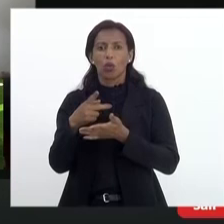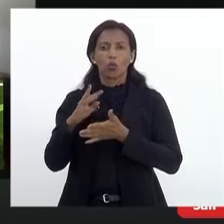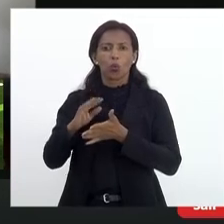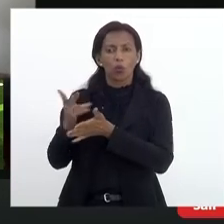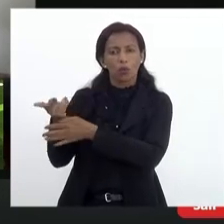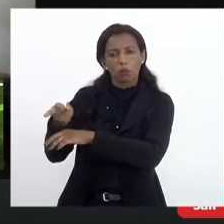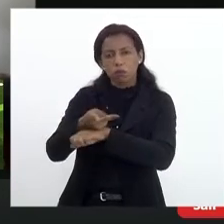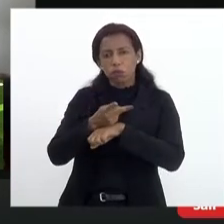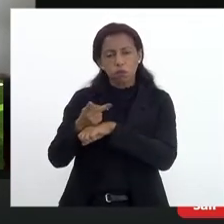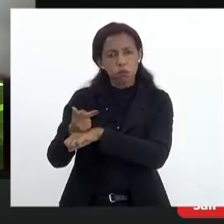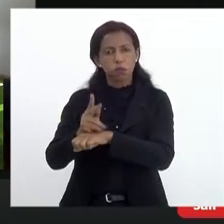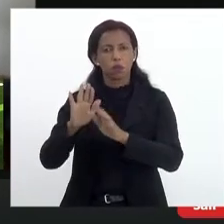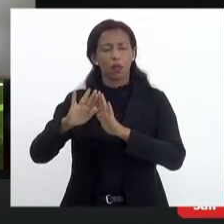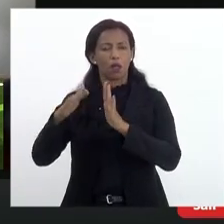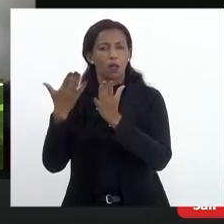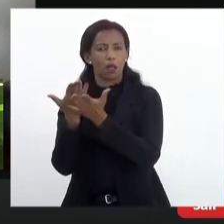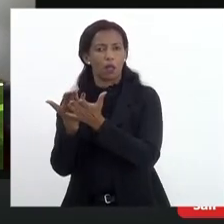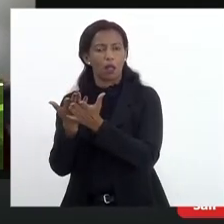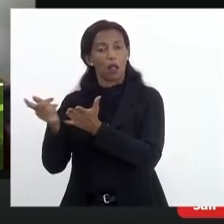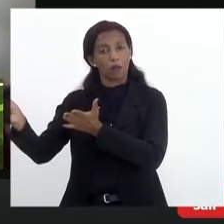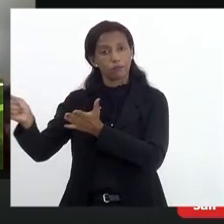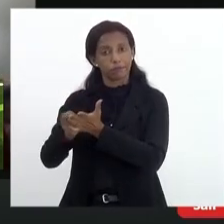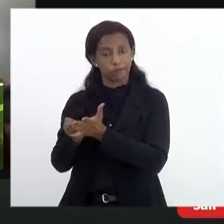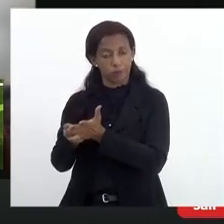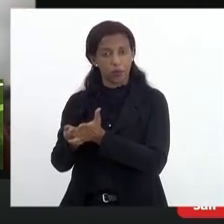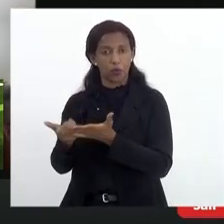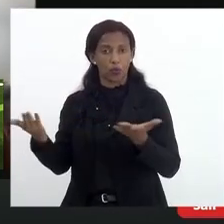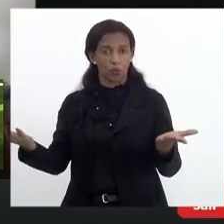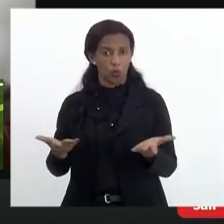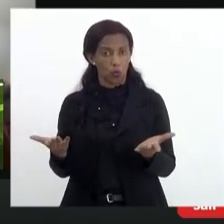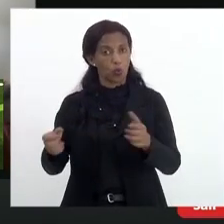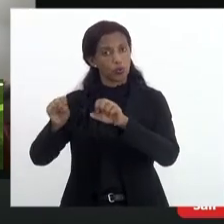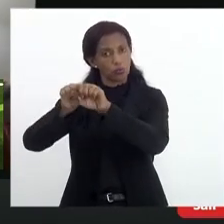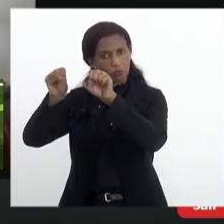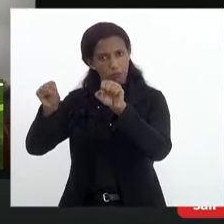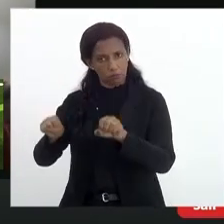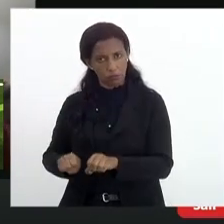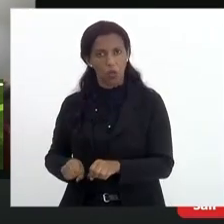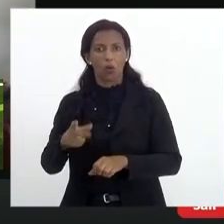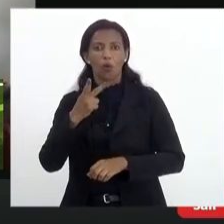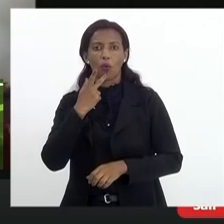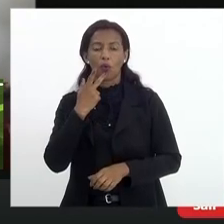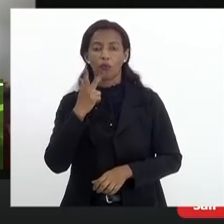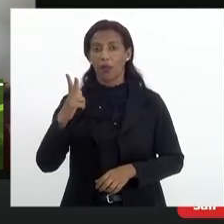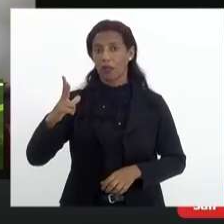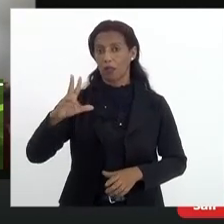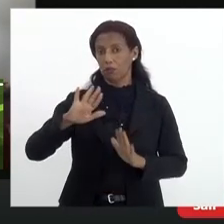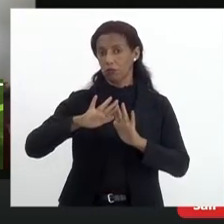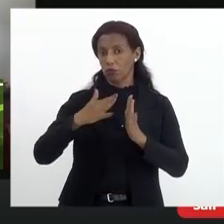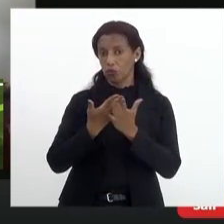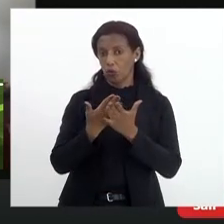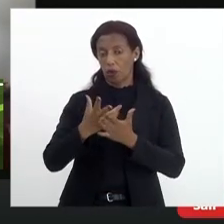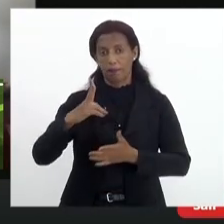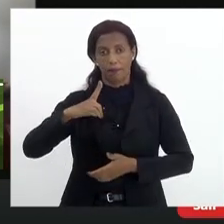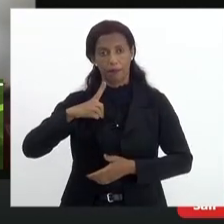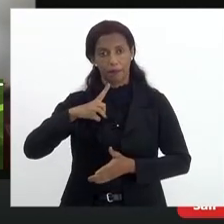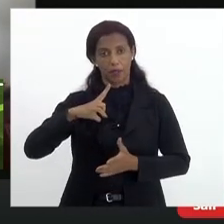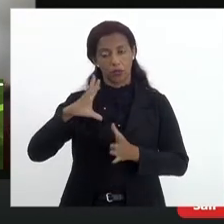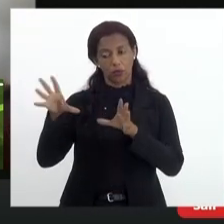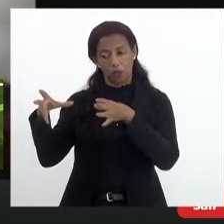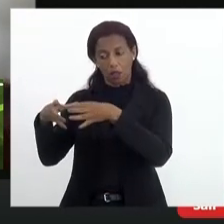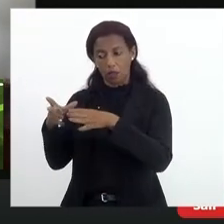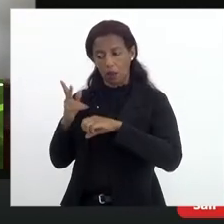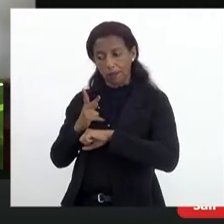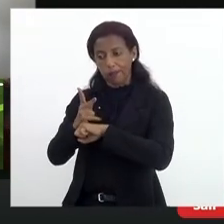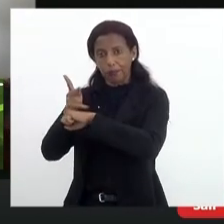escolas autorizadas hoje no sistema, quando a gente fala das escolas particulares. Existe uma